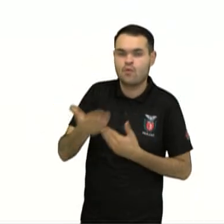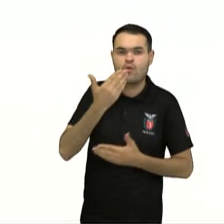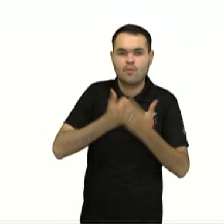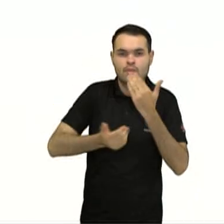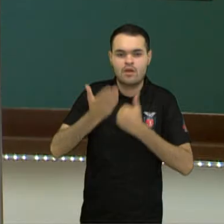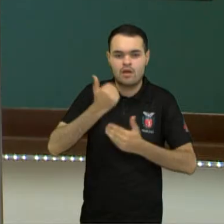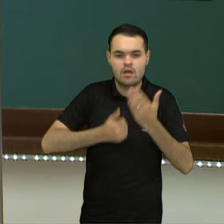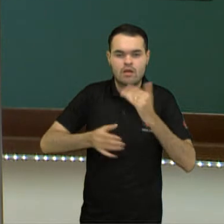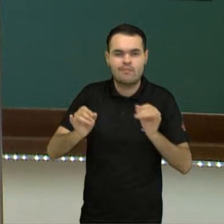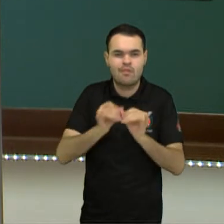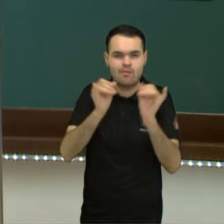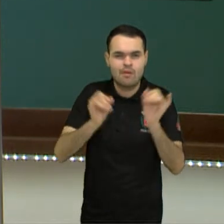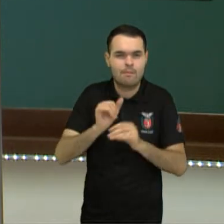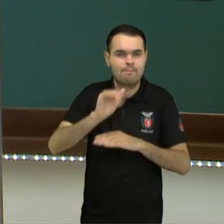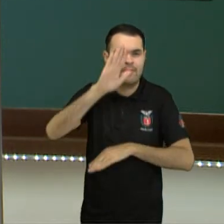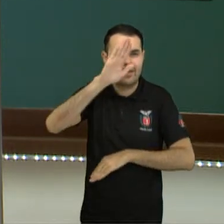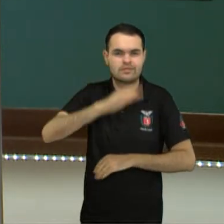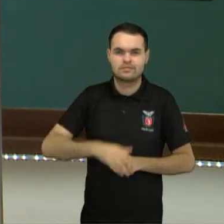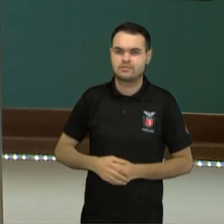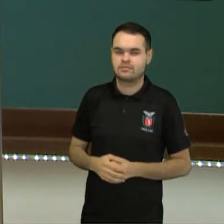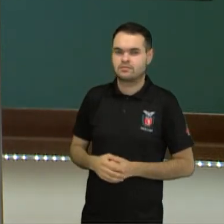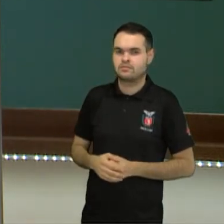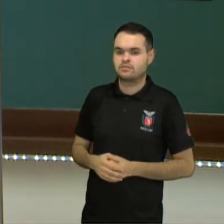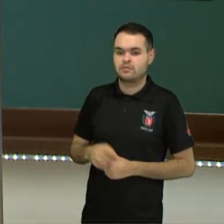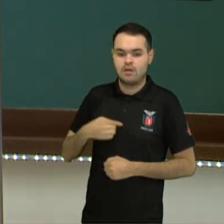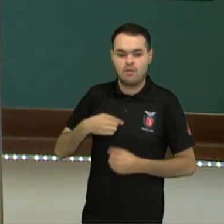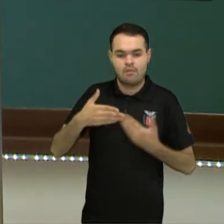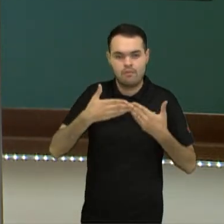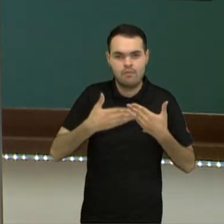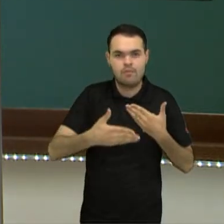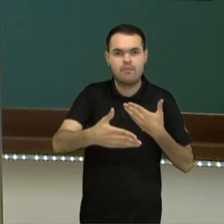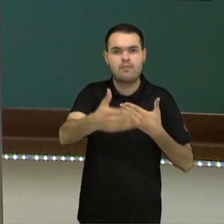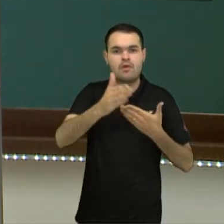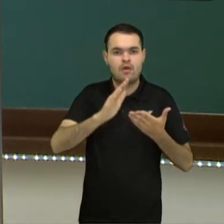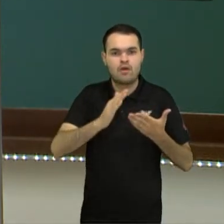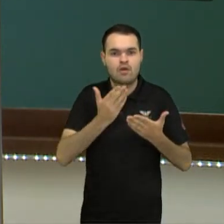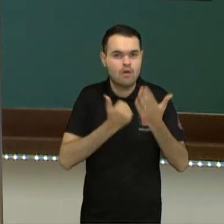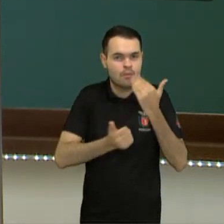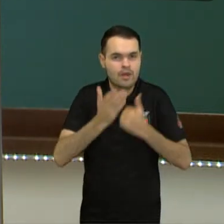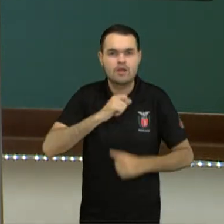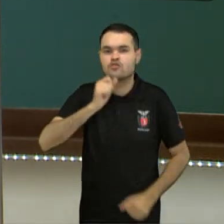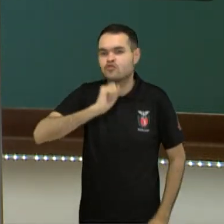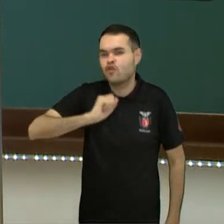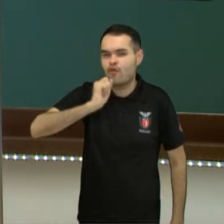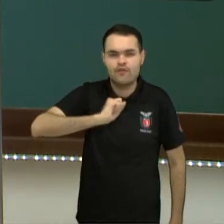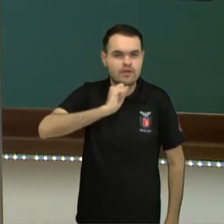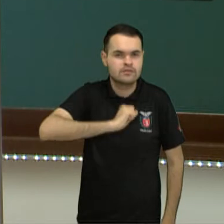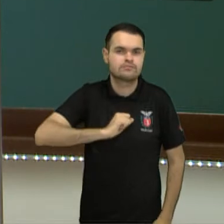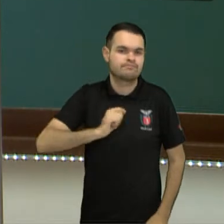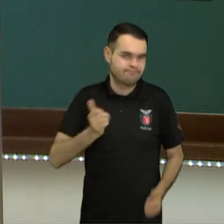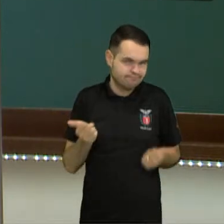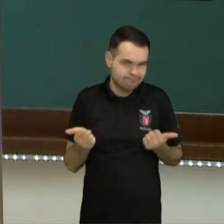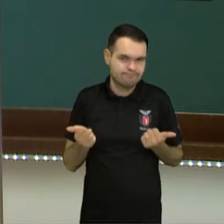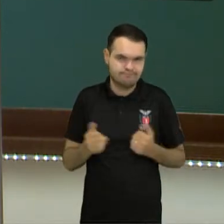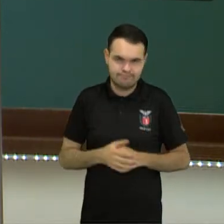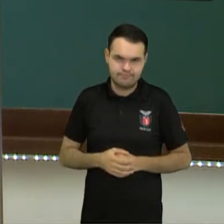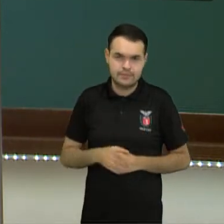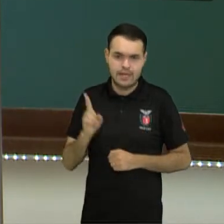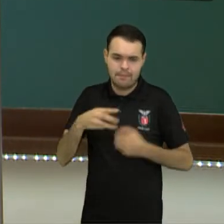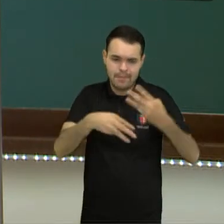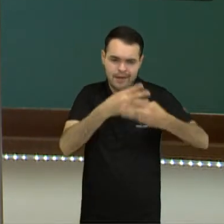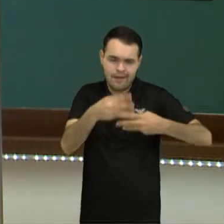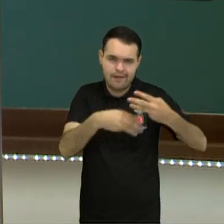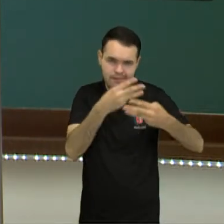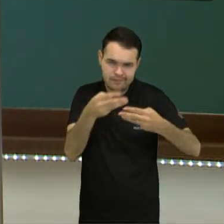Vivir. Eu viveria comendo mais helado. Helado, sorvete e pasta. É uma macajonada. É massa.